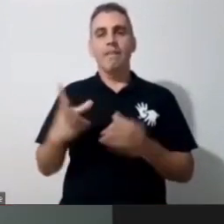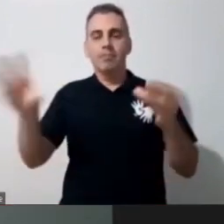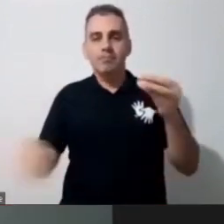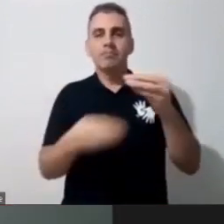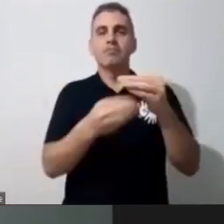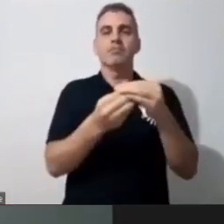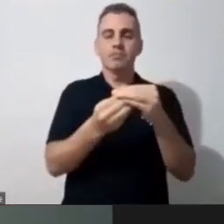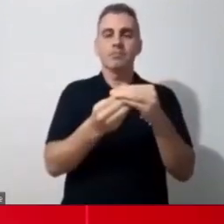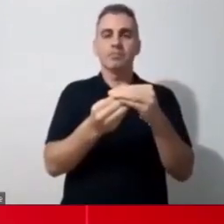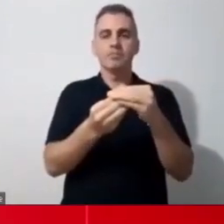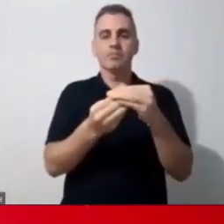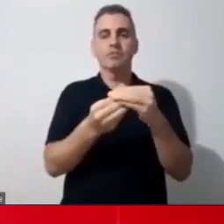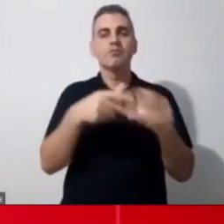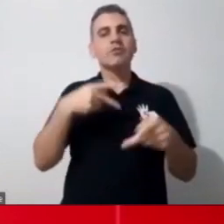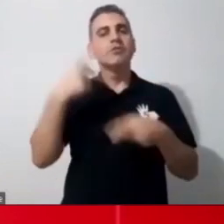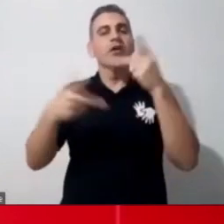a minha fala, né.